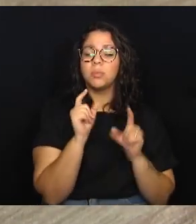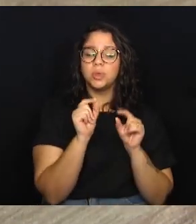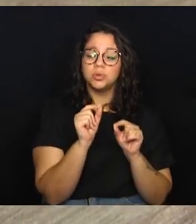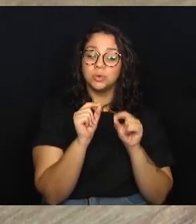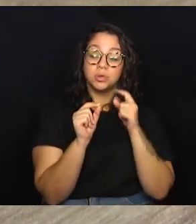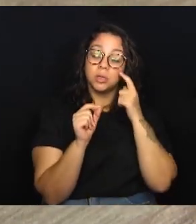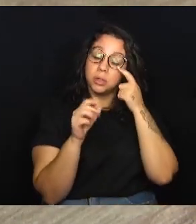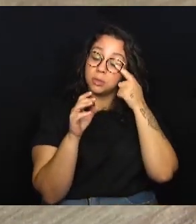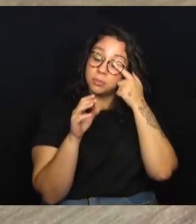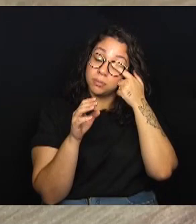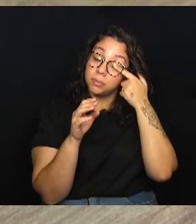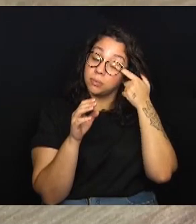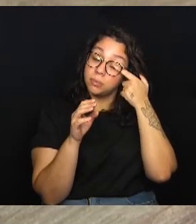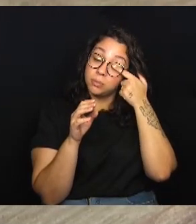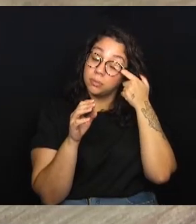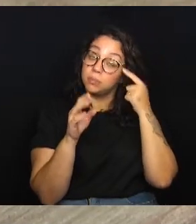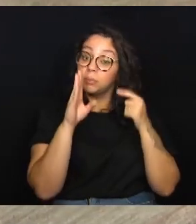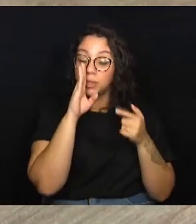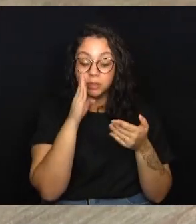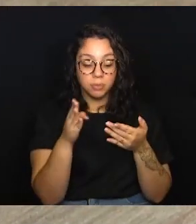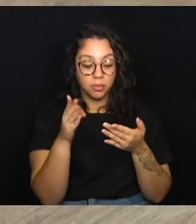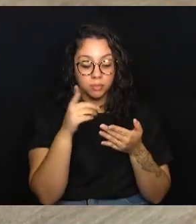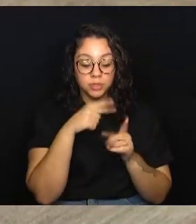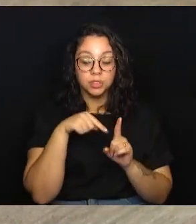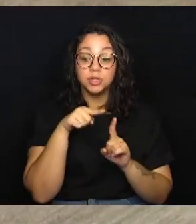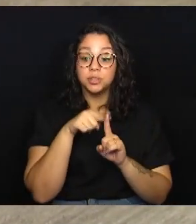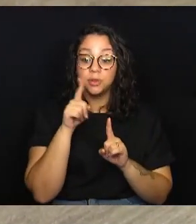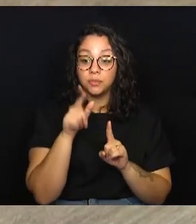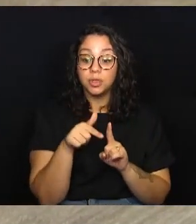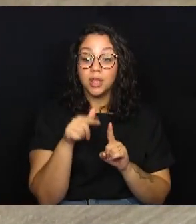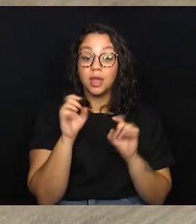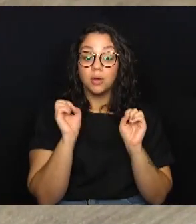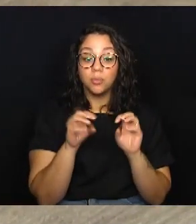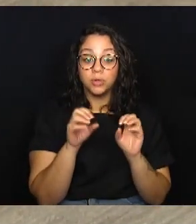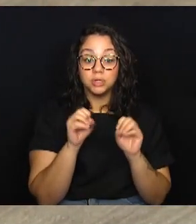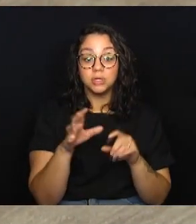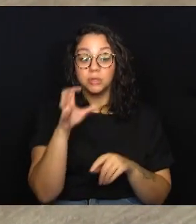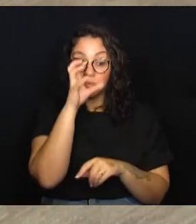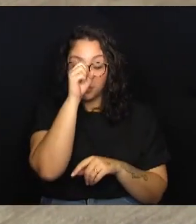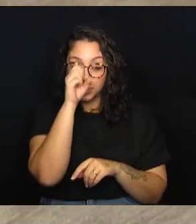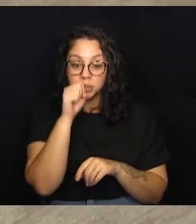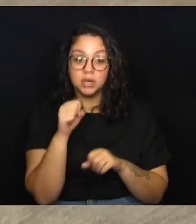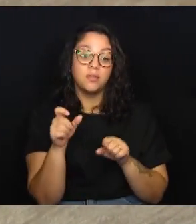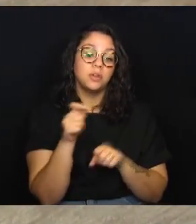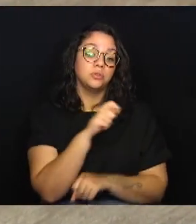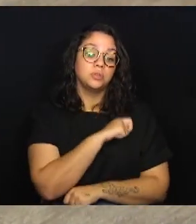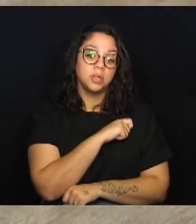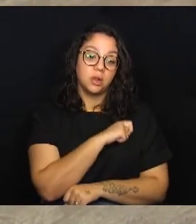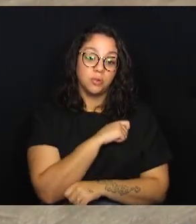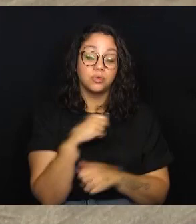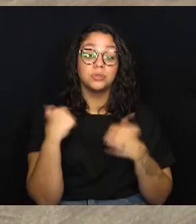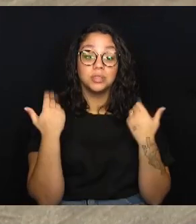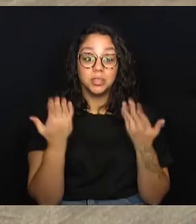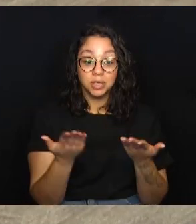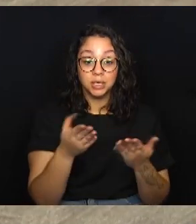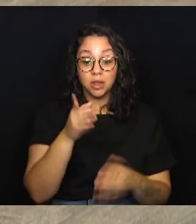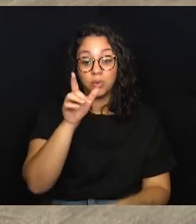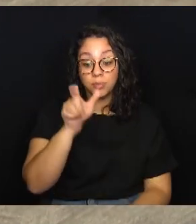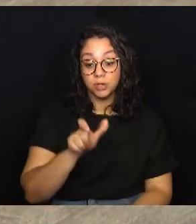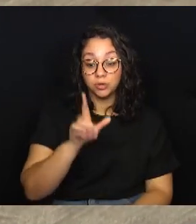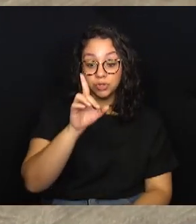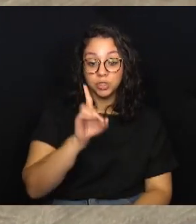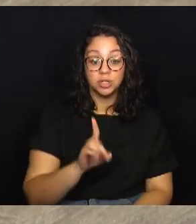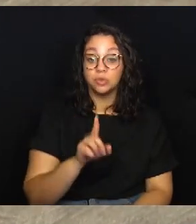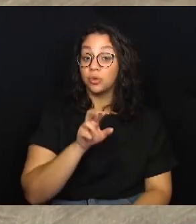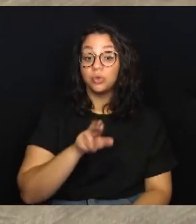principalmente ele regularizar o principal objetivo da escola, que é a regularização do ensino, do aprendizado aos